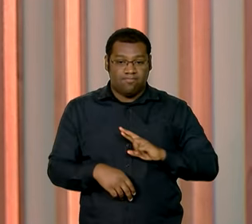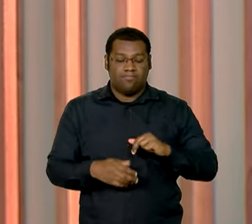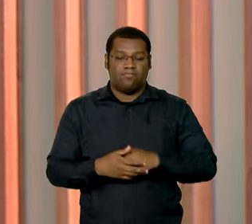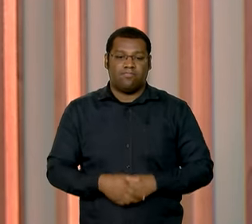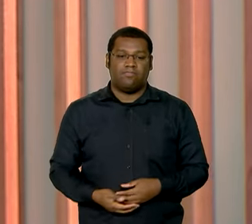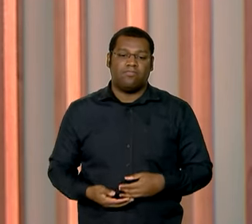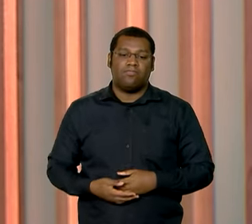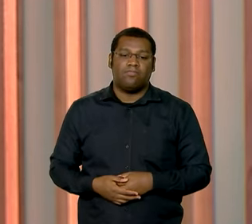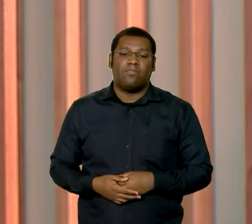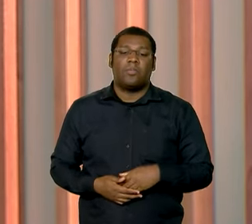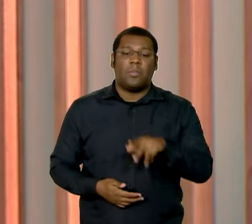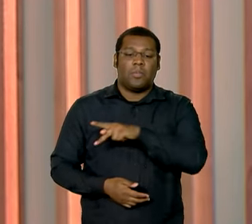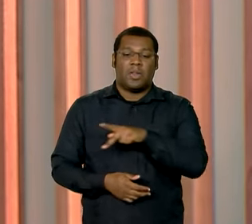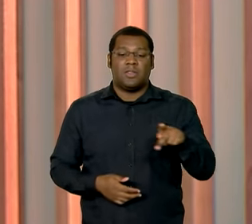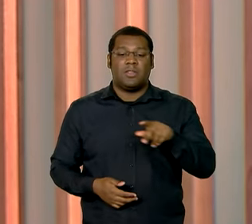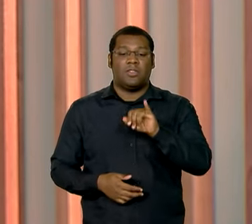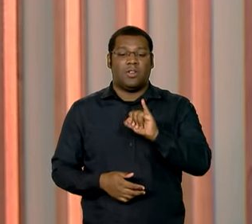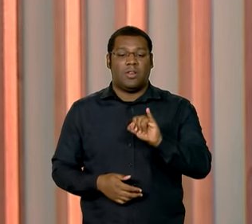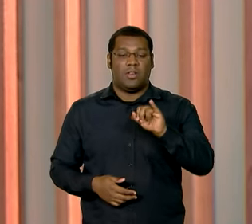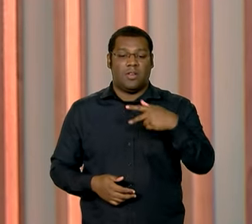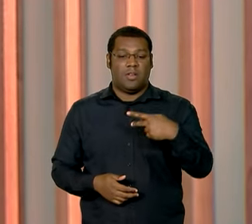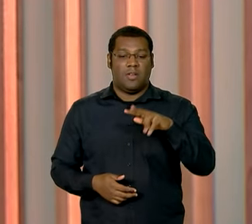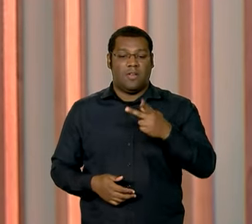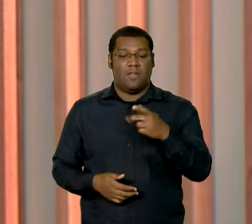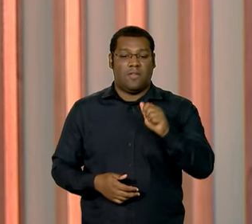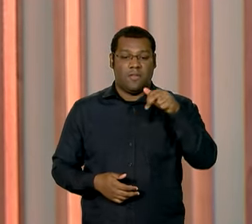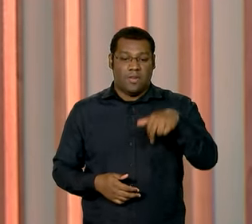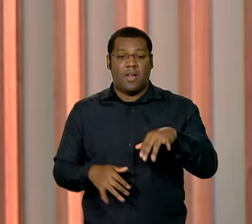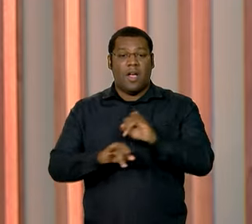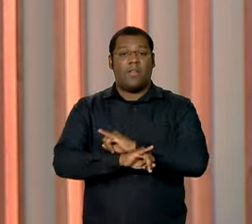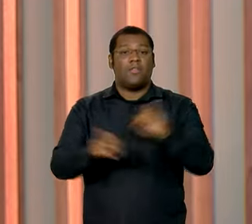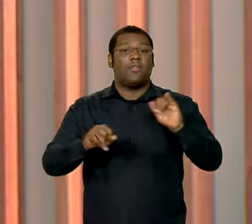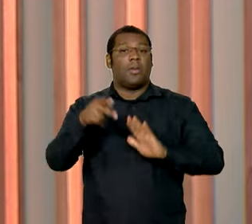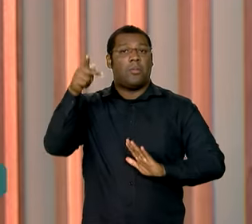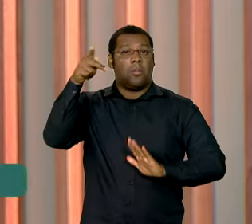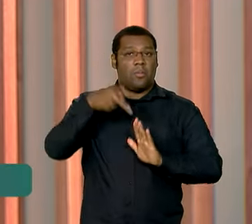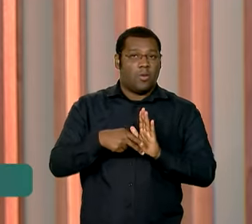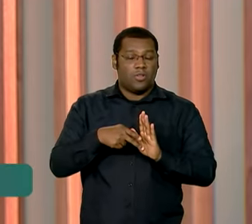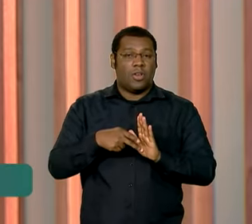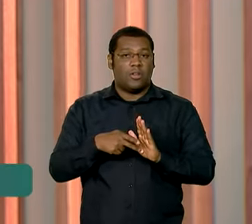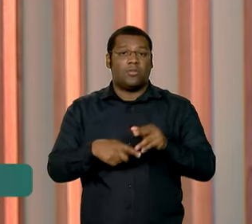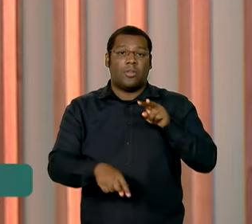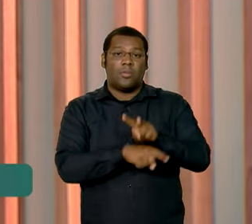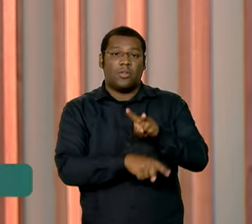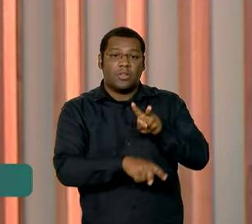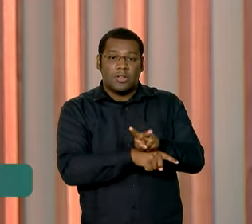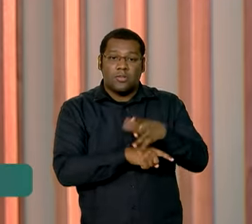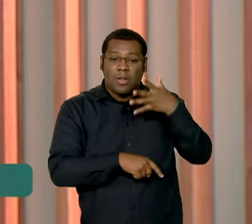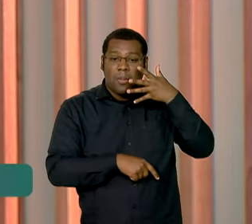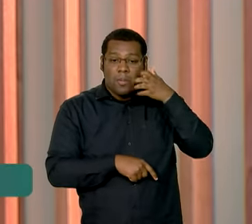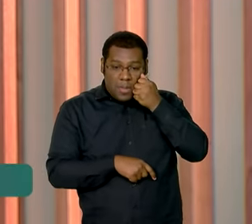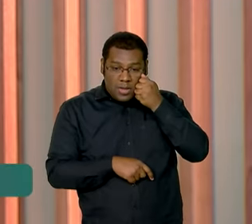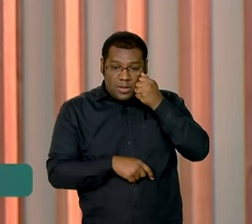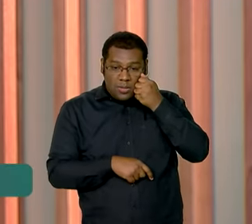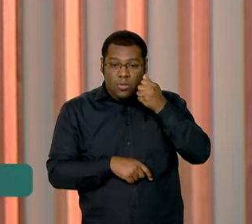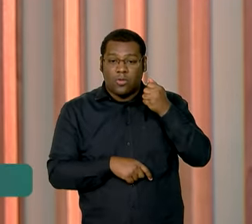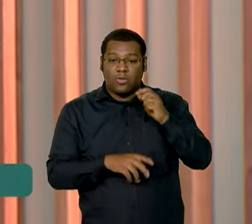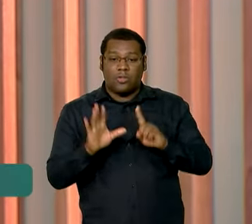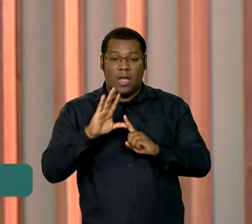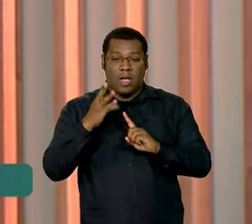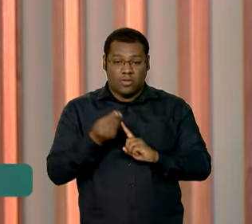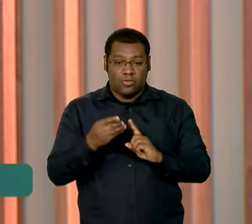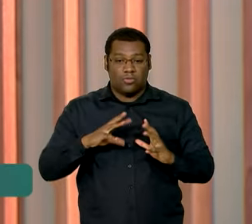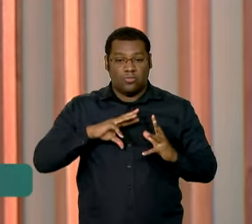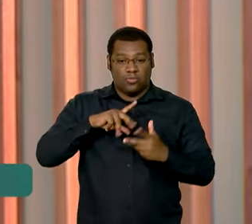Grass também falou sobre os projetos de preservação do patrimônio histórico e artístico nacional, que serão financiados com